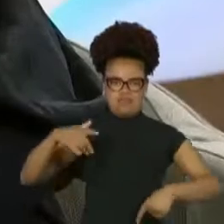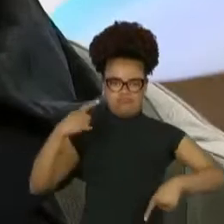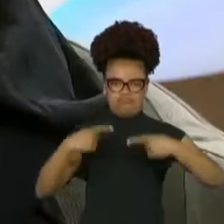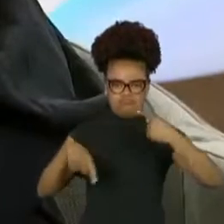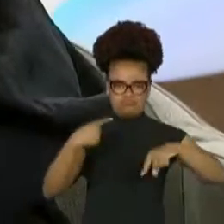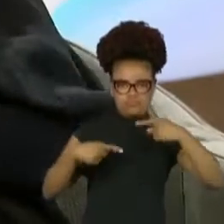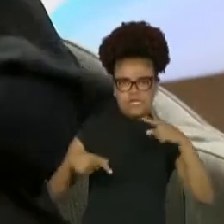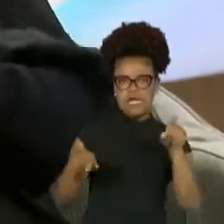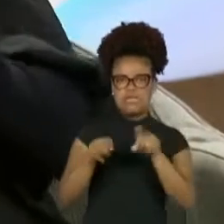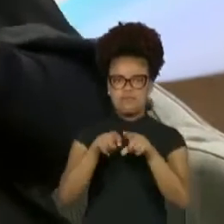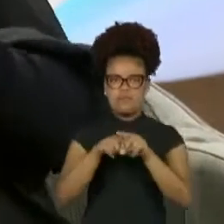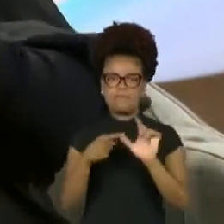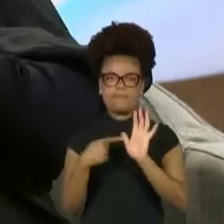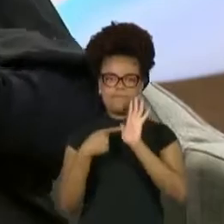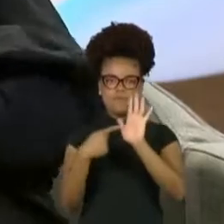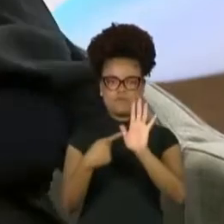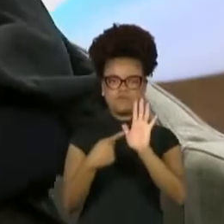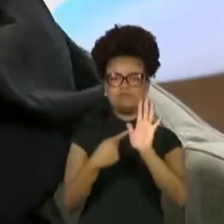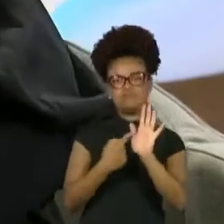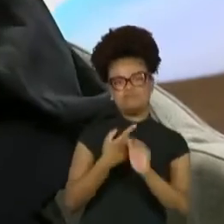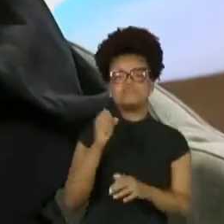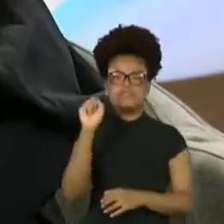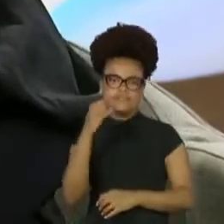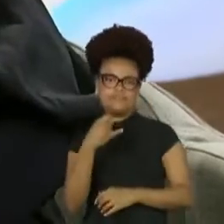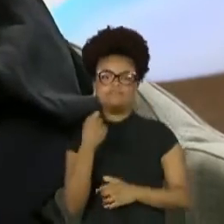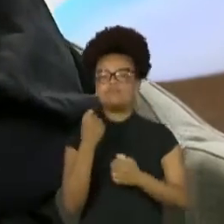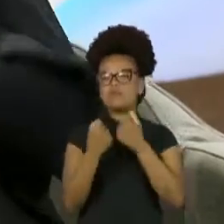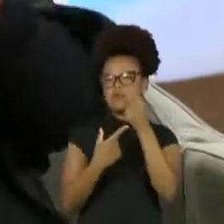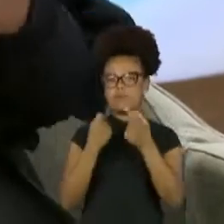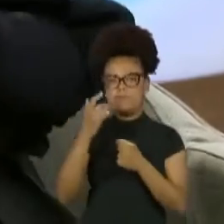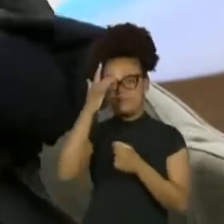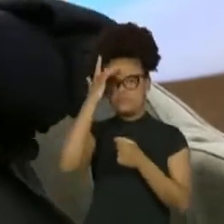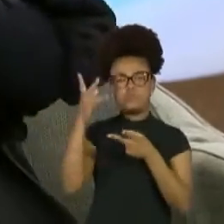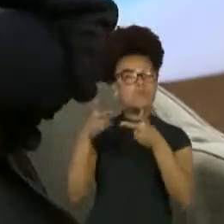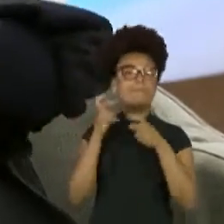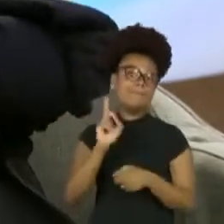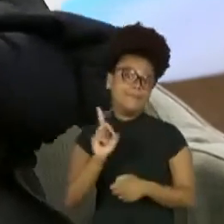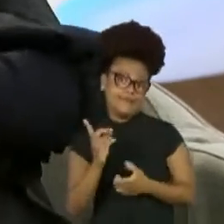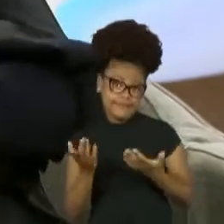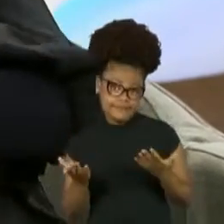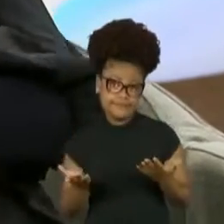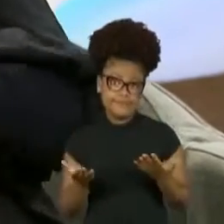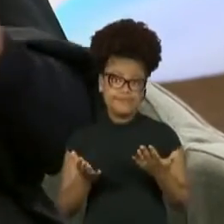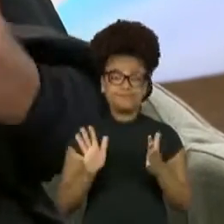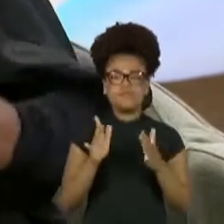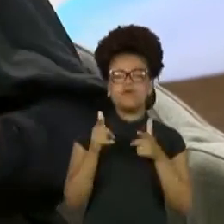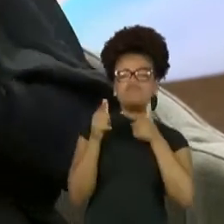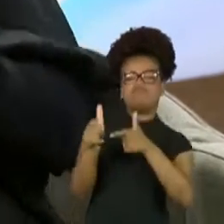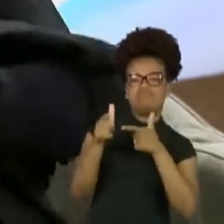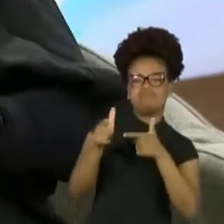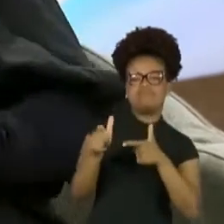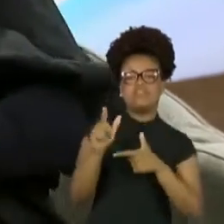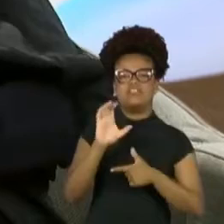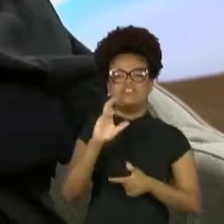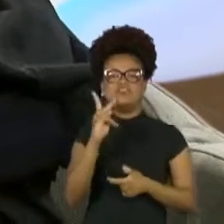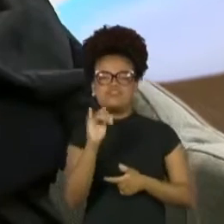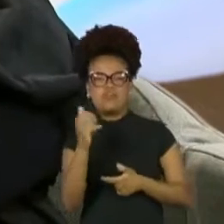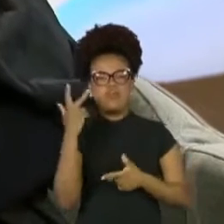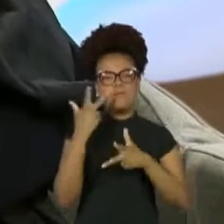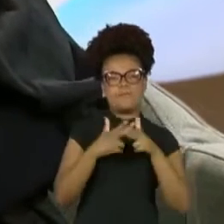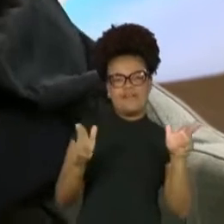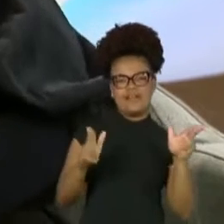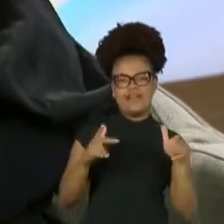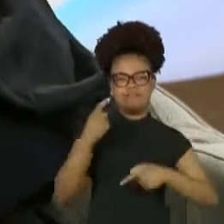E tem gente que não percebe, né? Que fica falando só da coisa erótica e não percebe que...